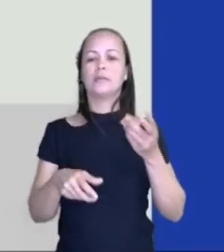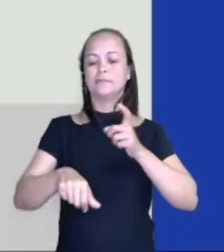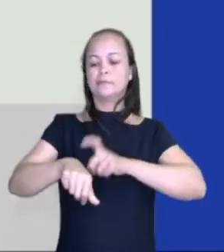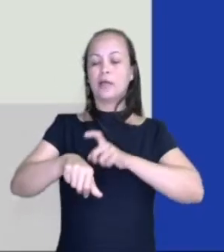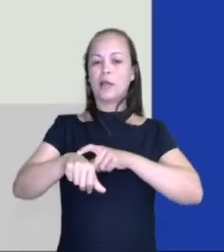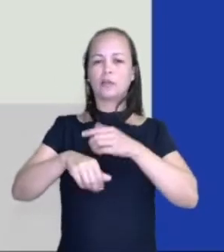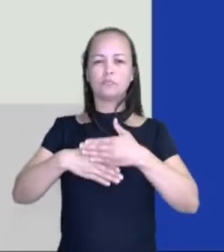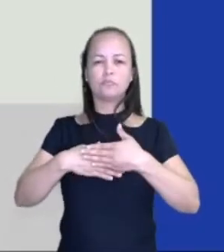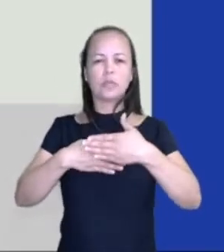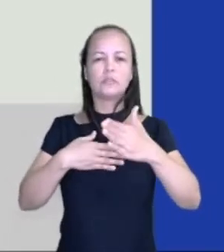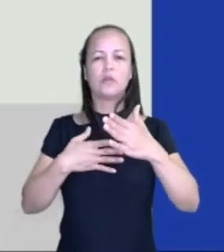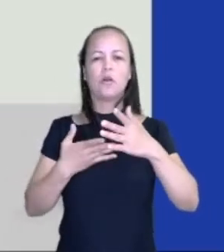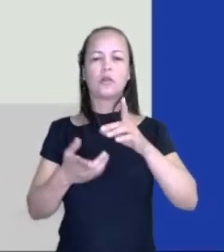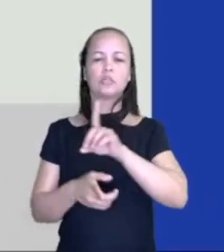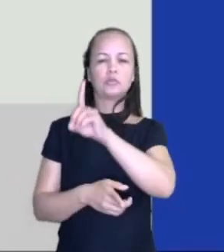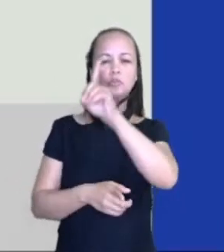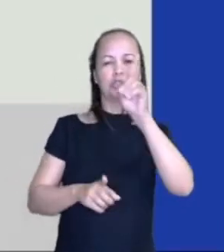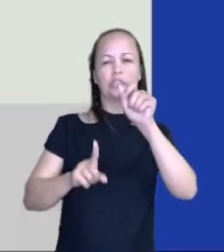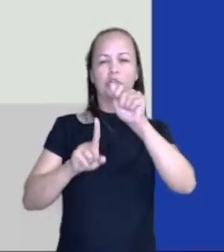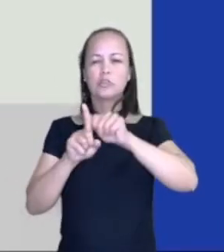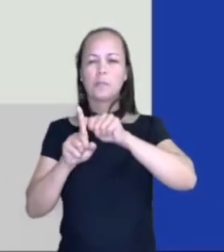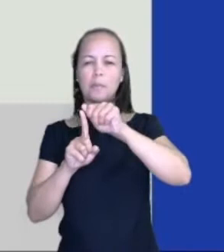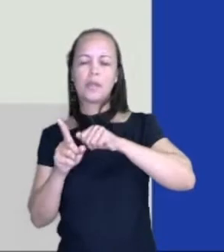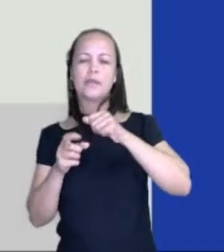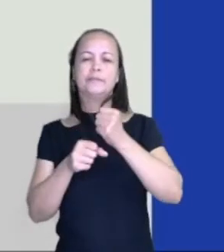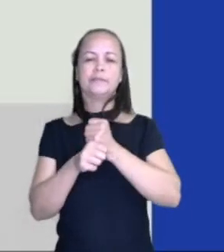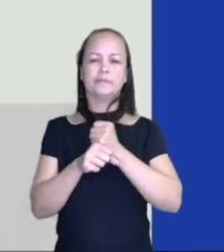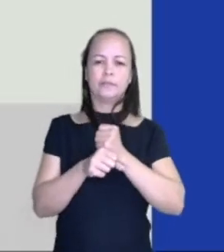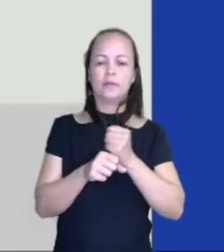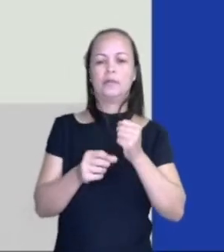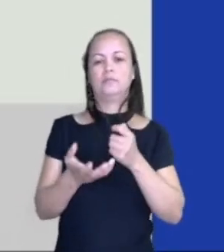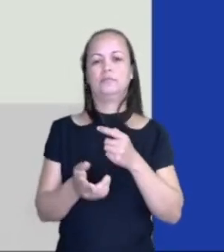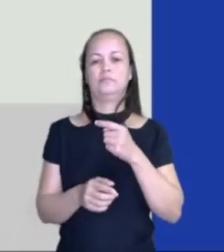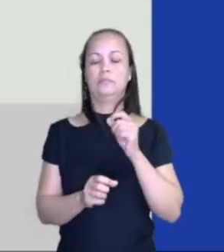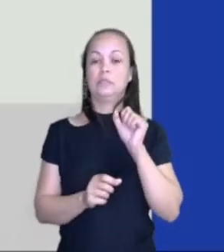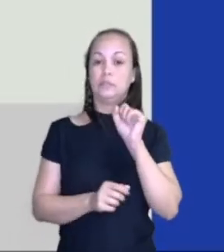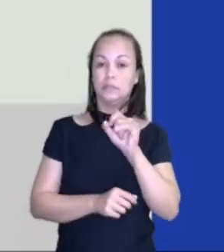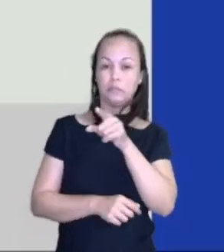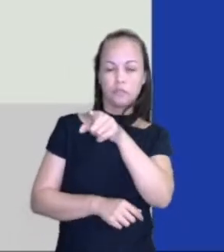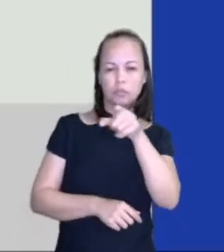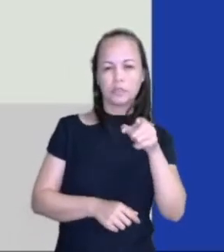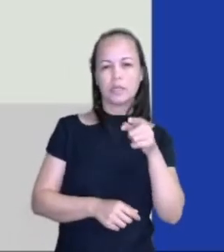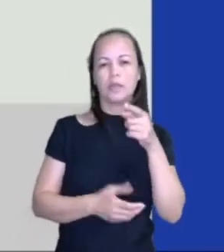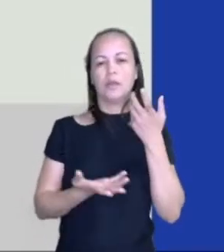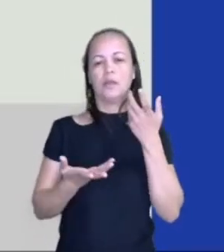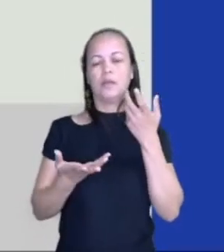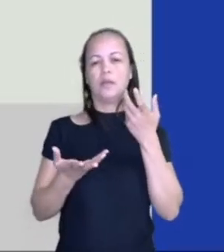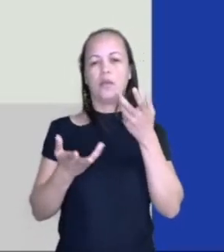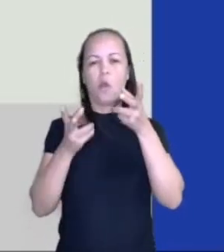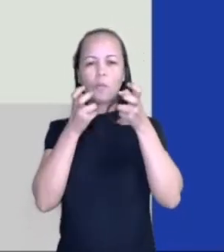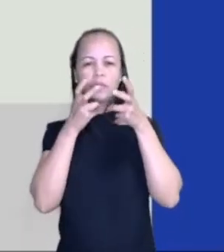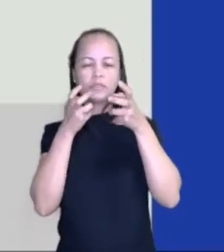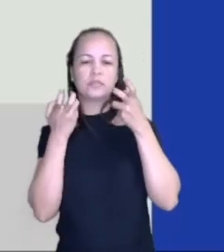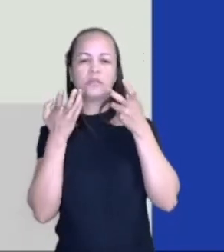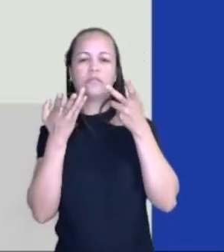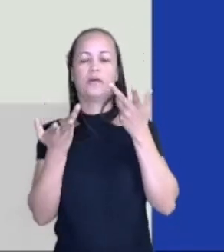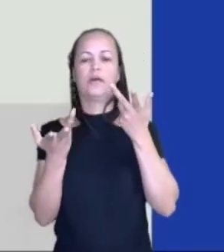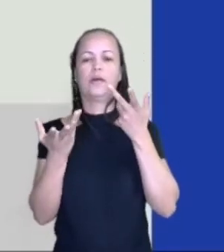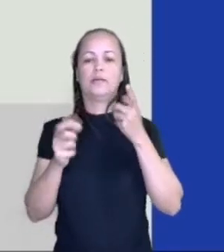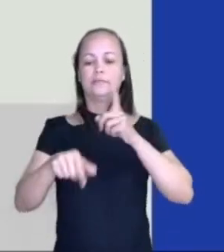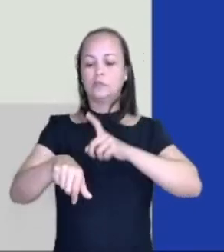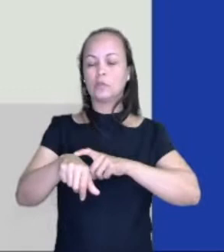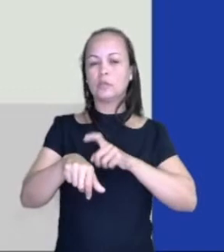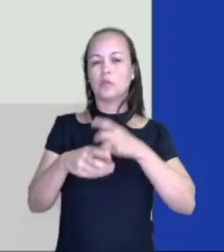horas, dos dias, meses, anos. Então, se você observar nas obras que você lê ou